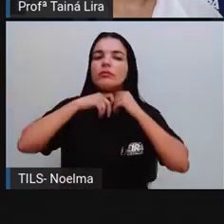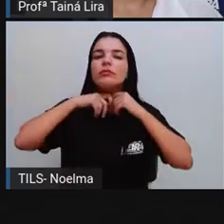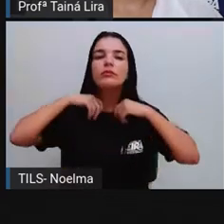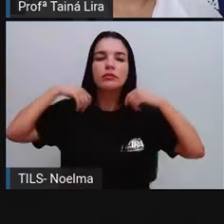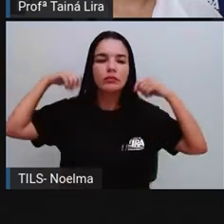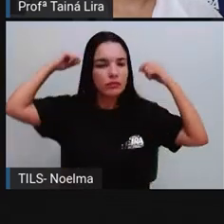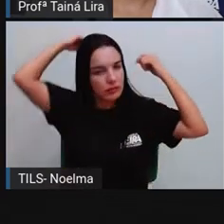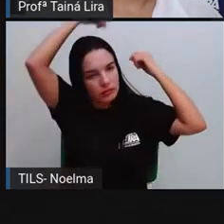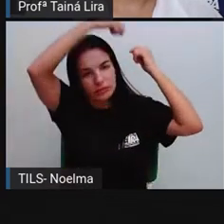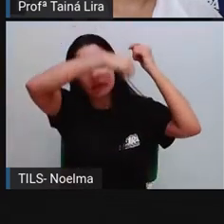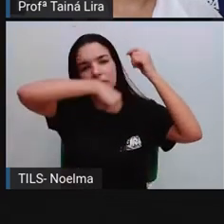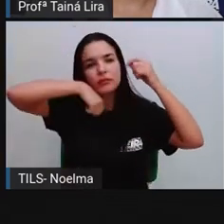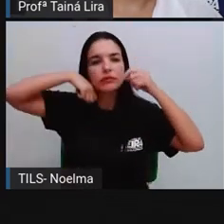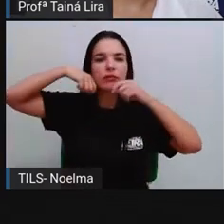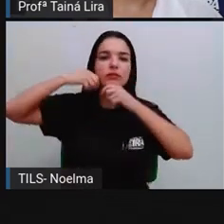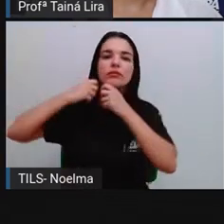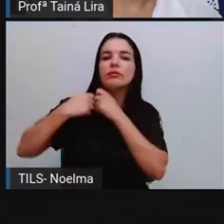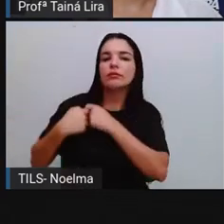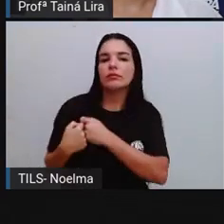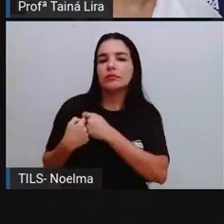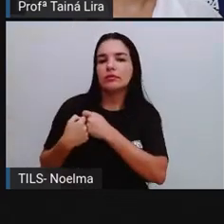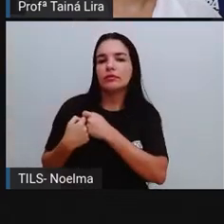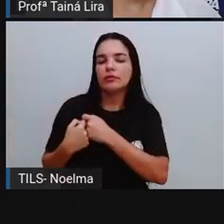E essa figura, Quem sabe o nome?